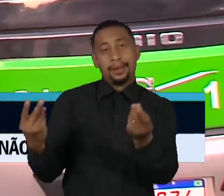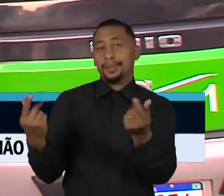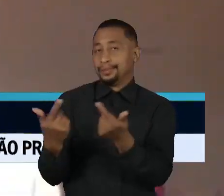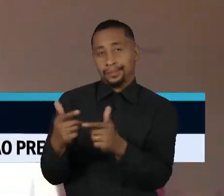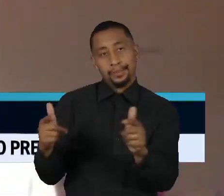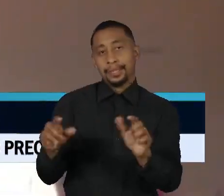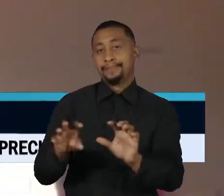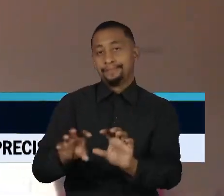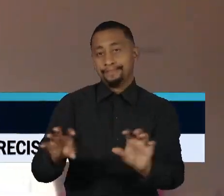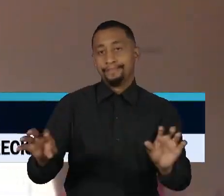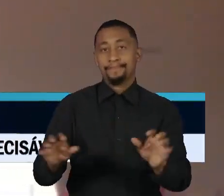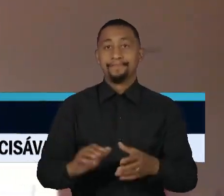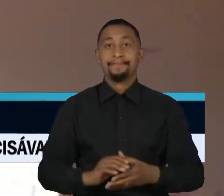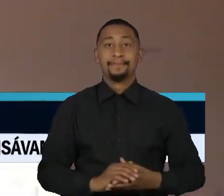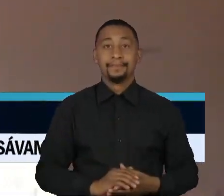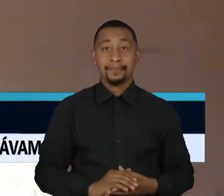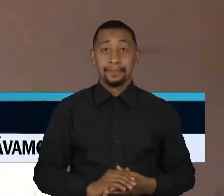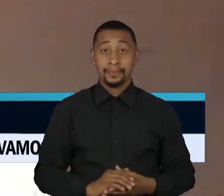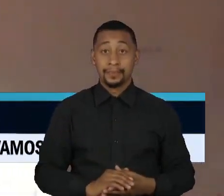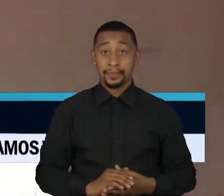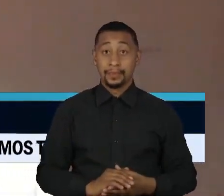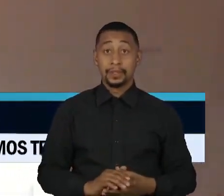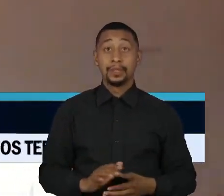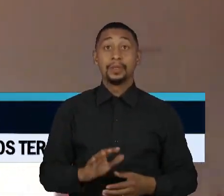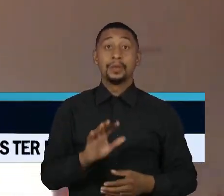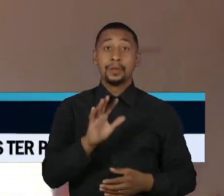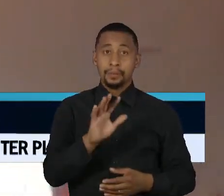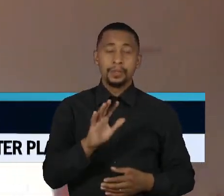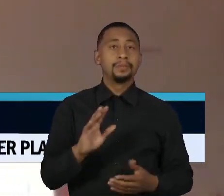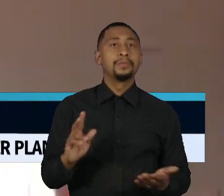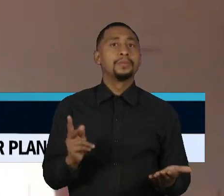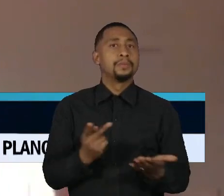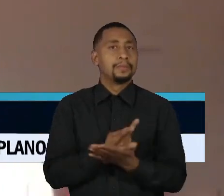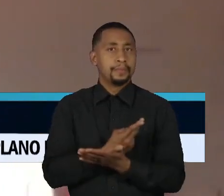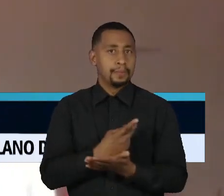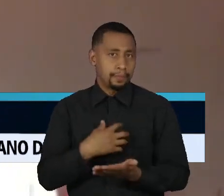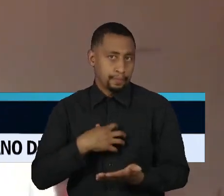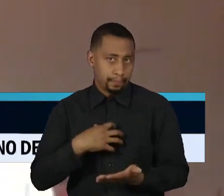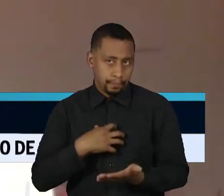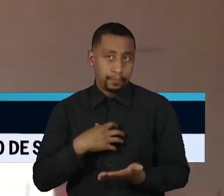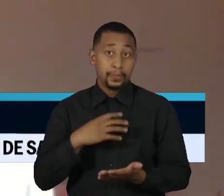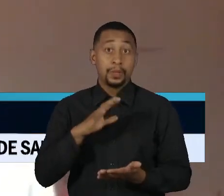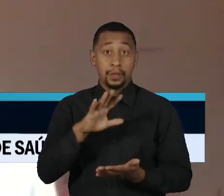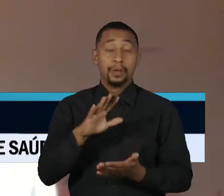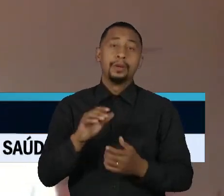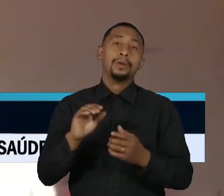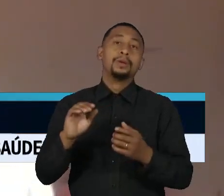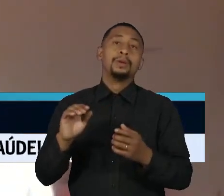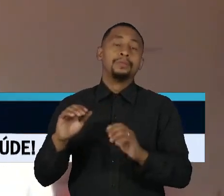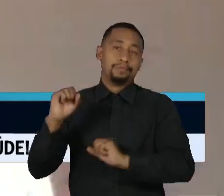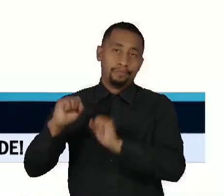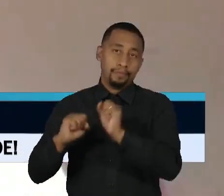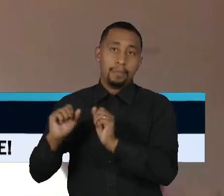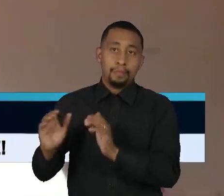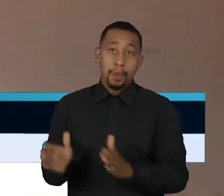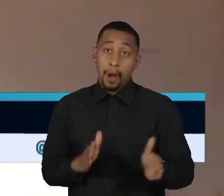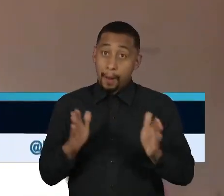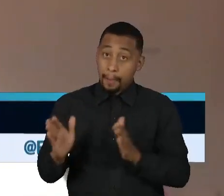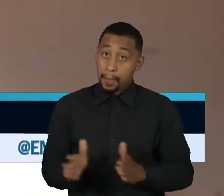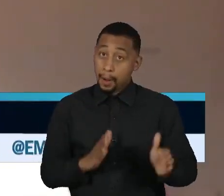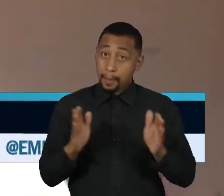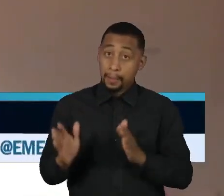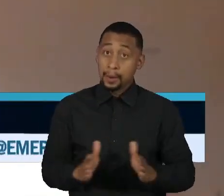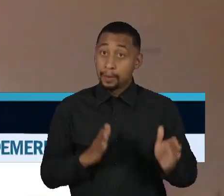brasileiro. Primeiro, uma enorme, enorme perda de bem-estar. Segundo, uma enorme perda de produtividade. Os